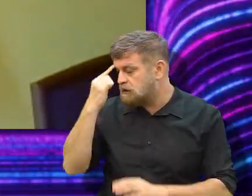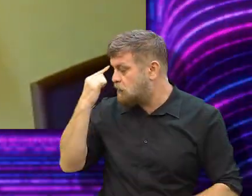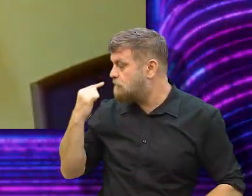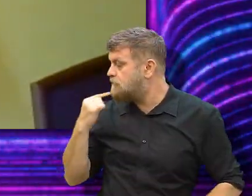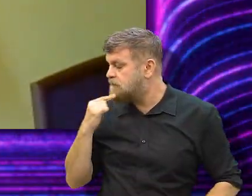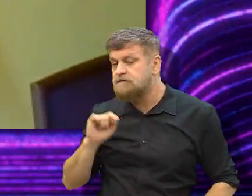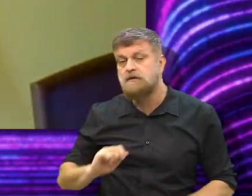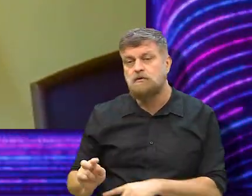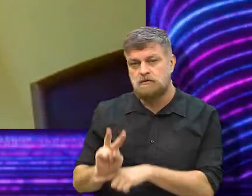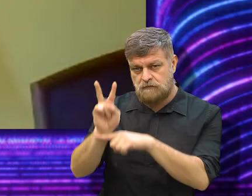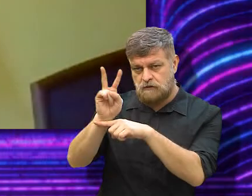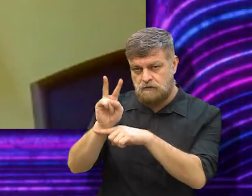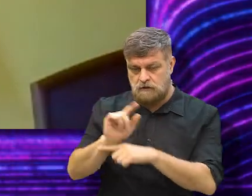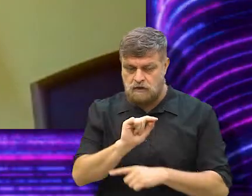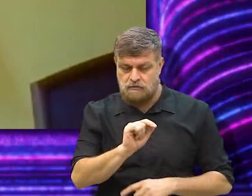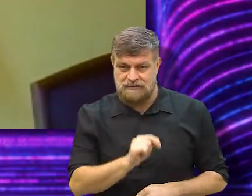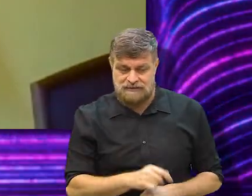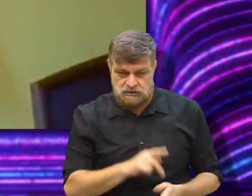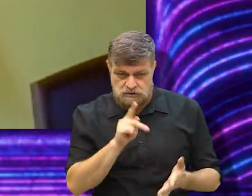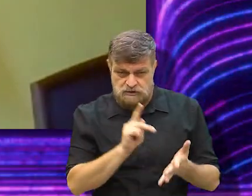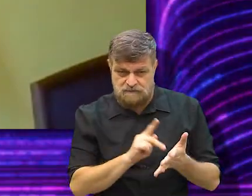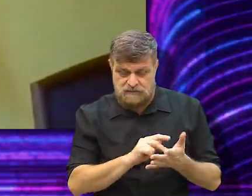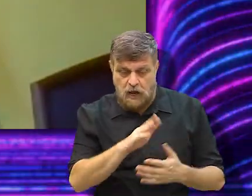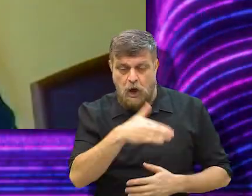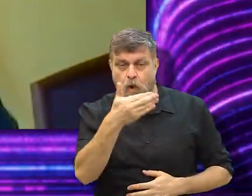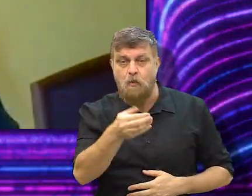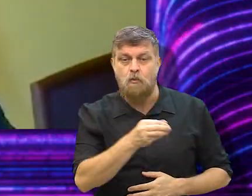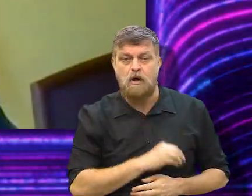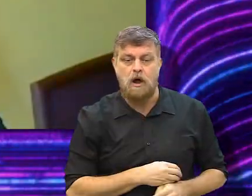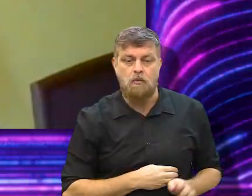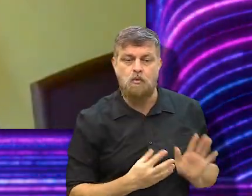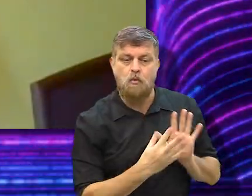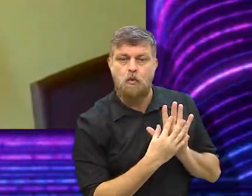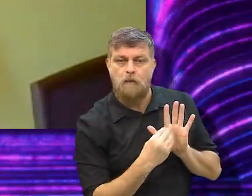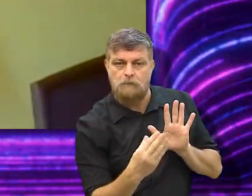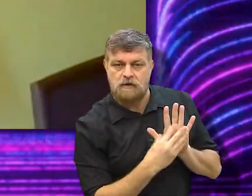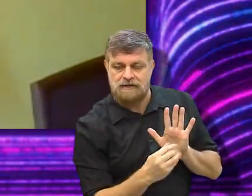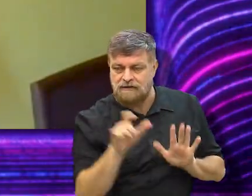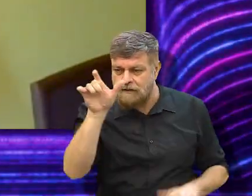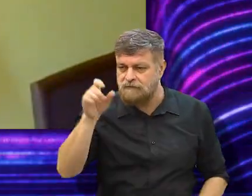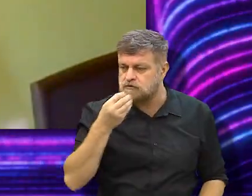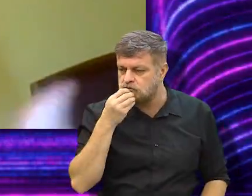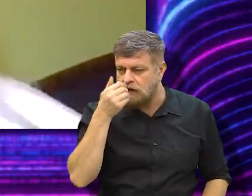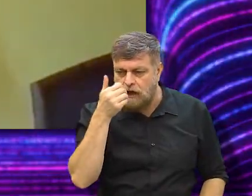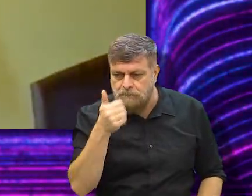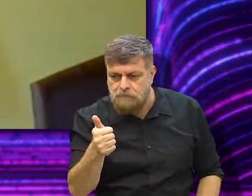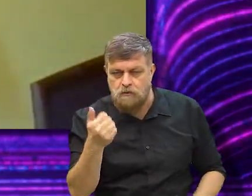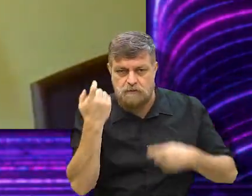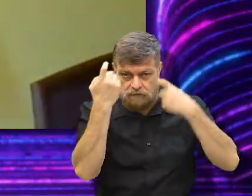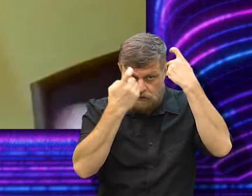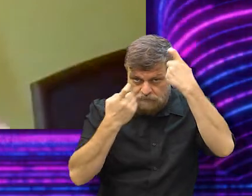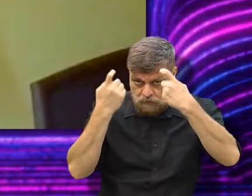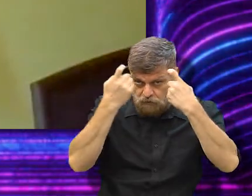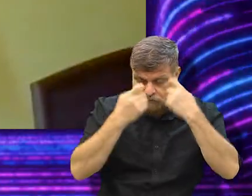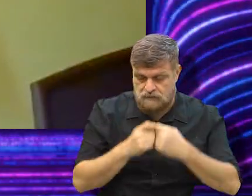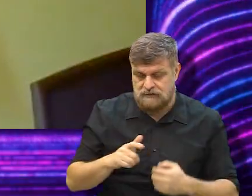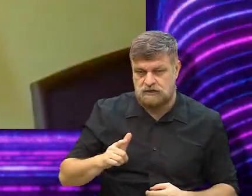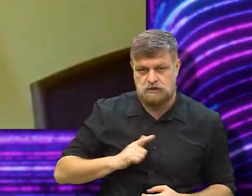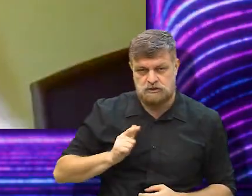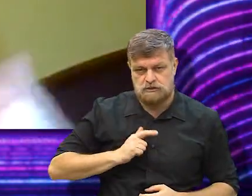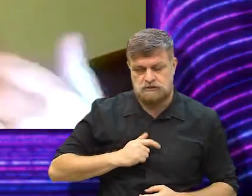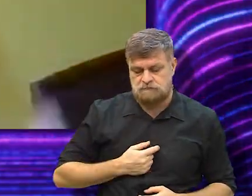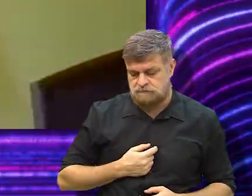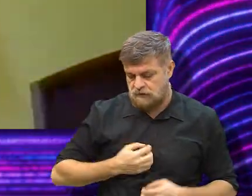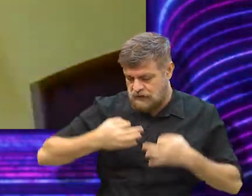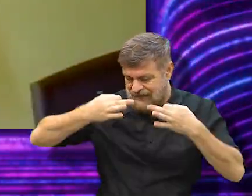caráter, de valores, do que exatamente qual o modelo. O modelo, se a pessoa for boa, se for preocupada, se ela